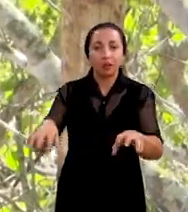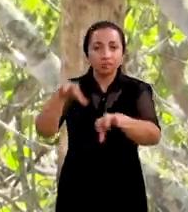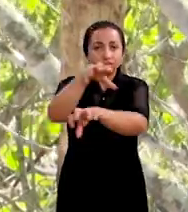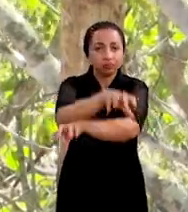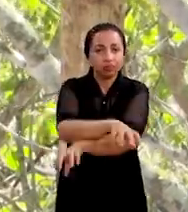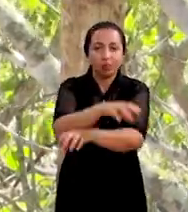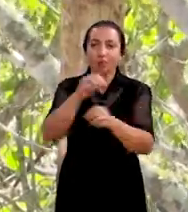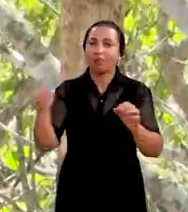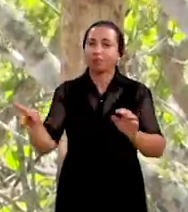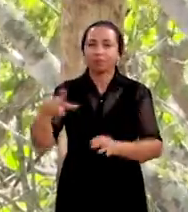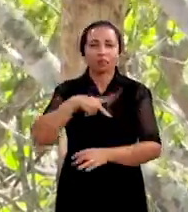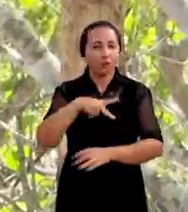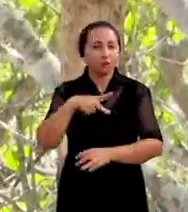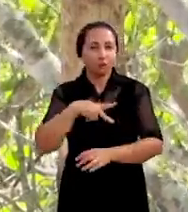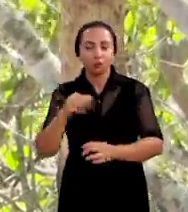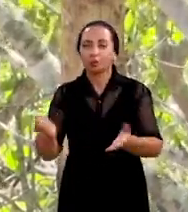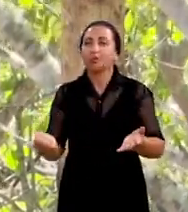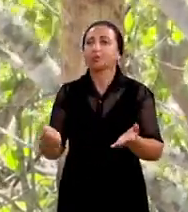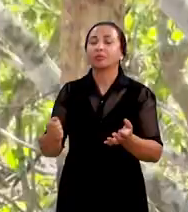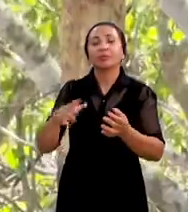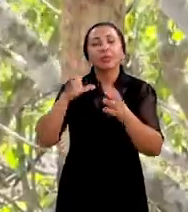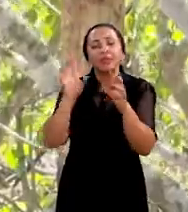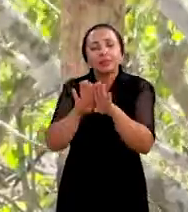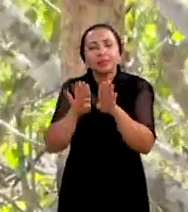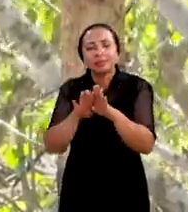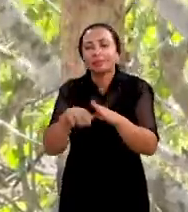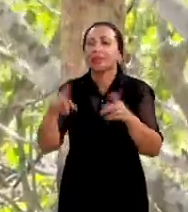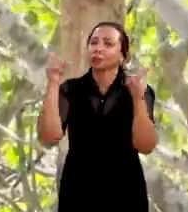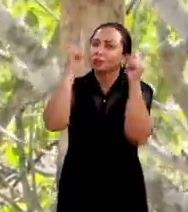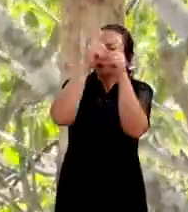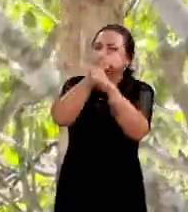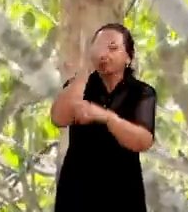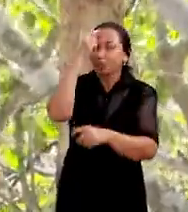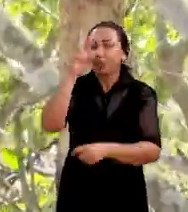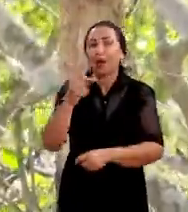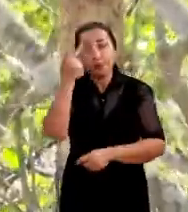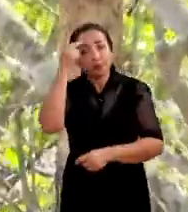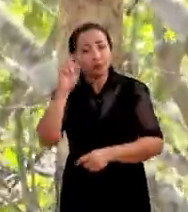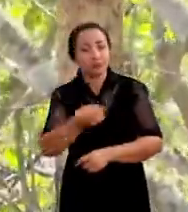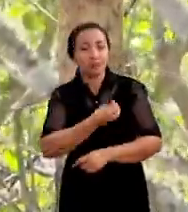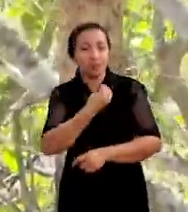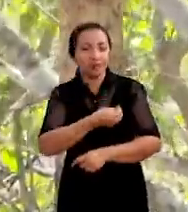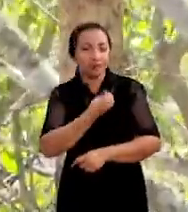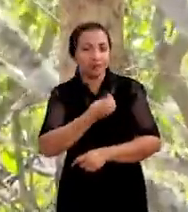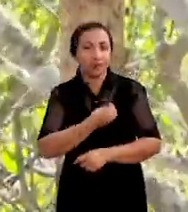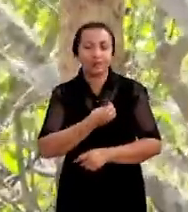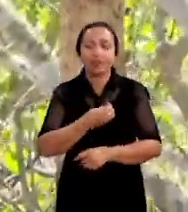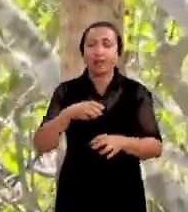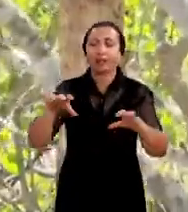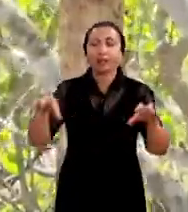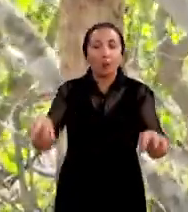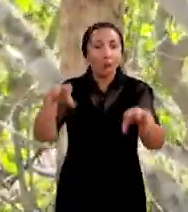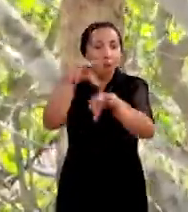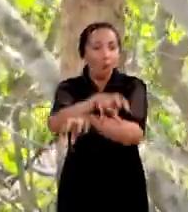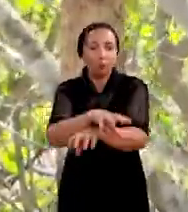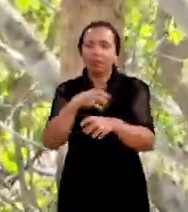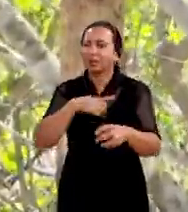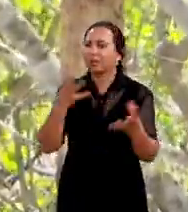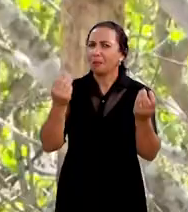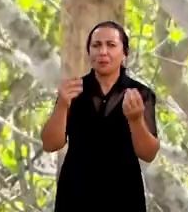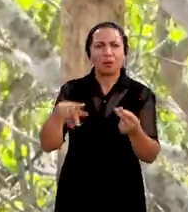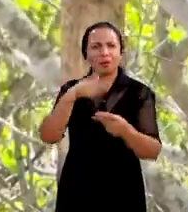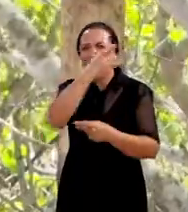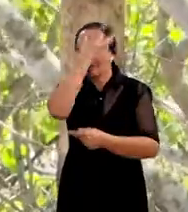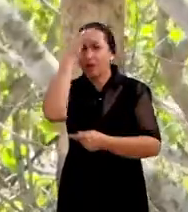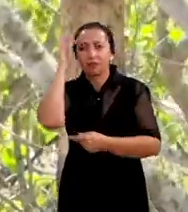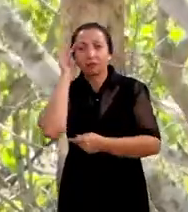muito particular, em condições extremas, às vezes para sobrevivência. e também um bioma cheio de gente.